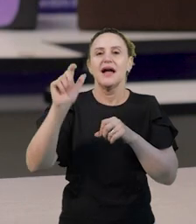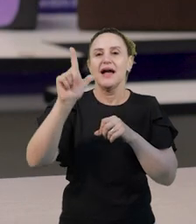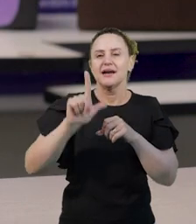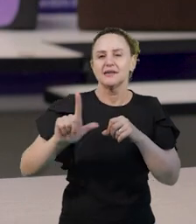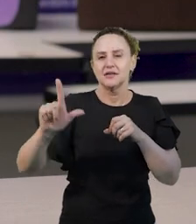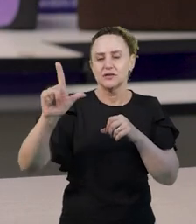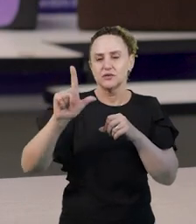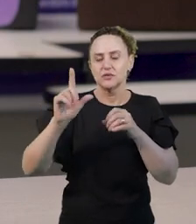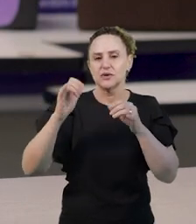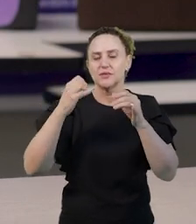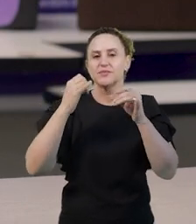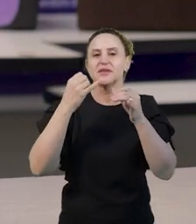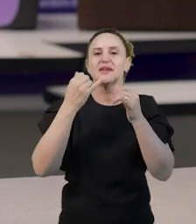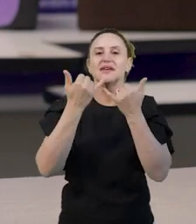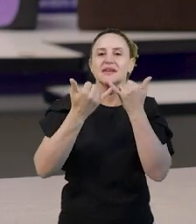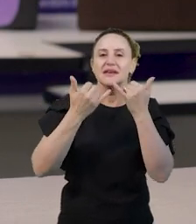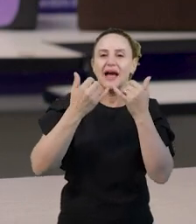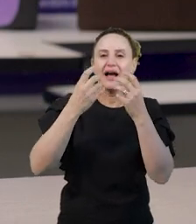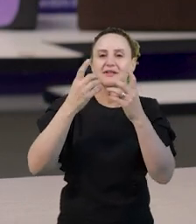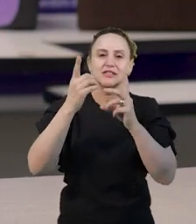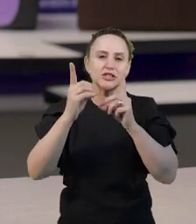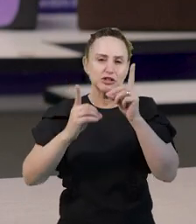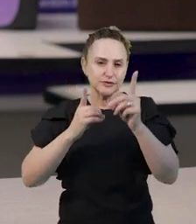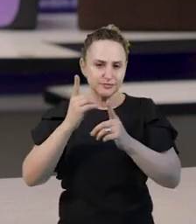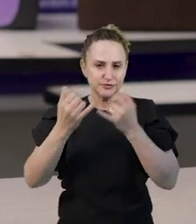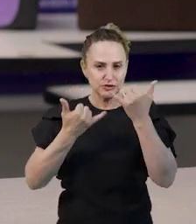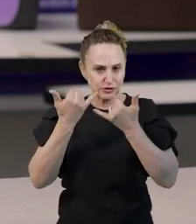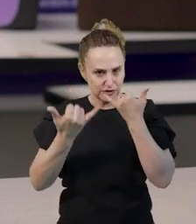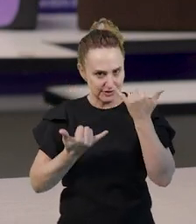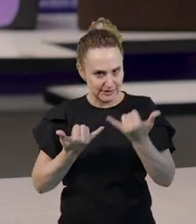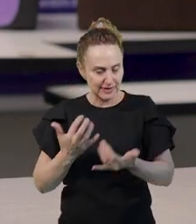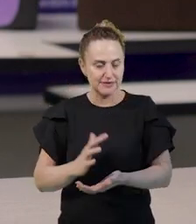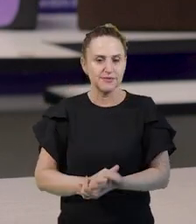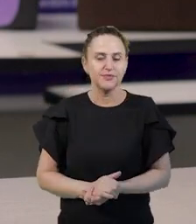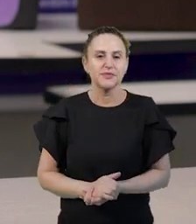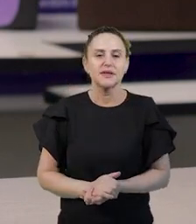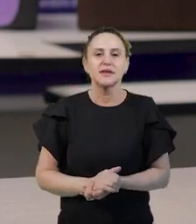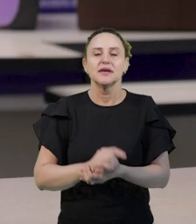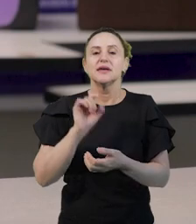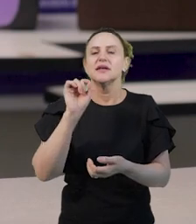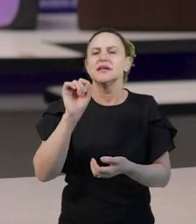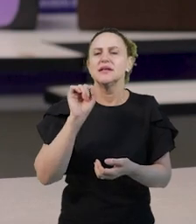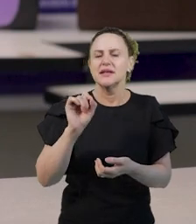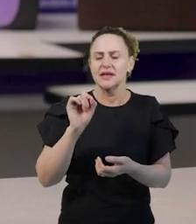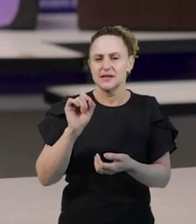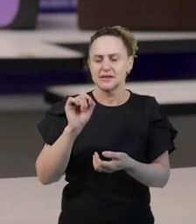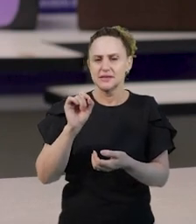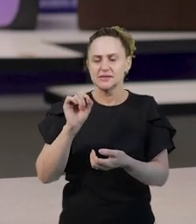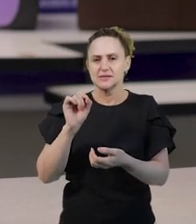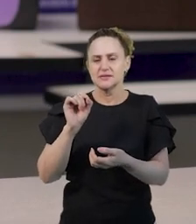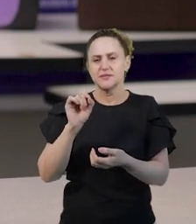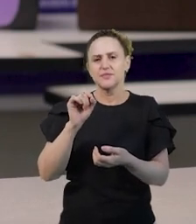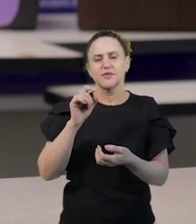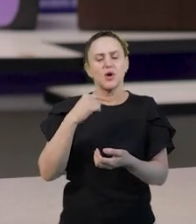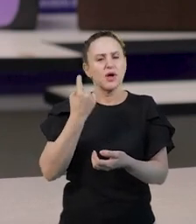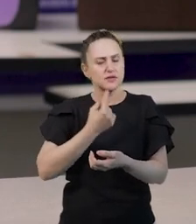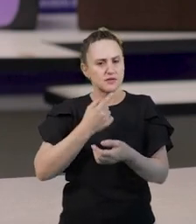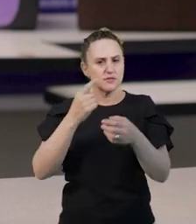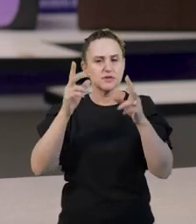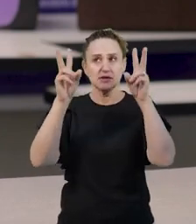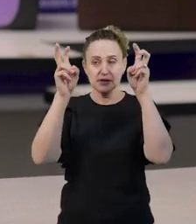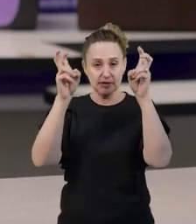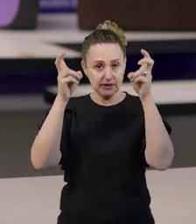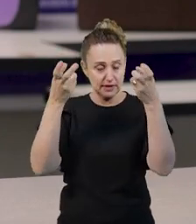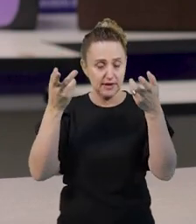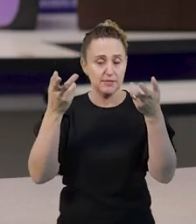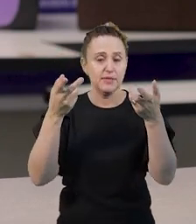ludicidade. Na disciplina de teoria e metodologia do ensino da língua portuguesa, nós trataremos a questão da